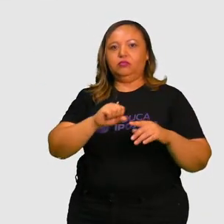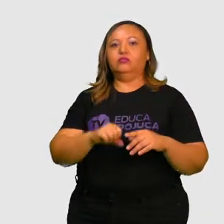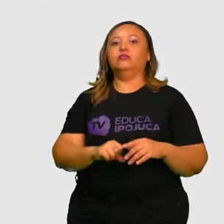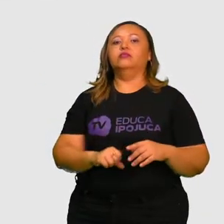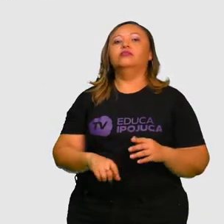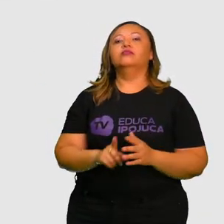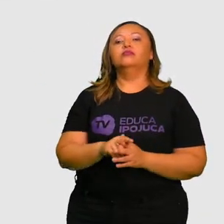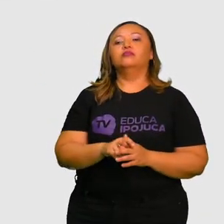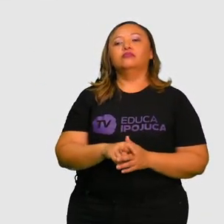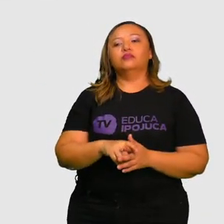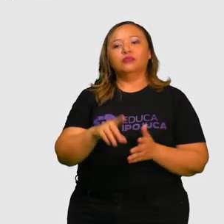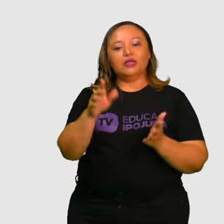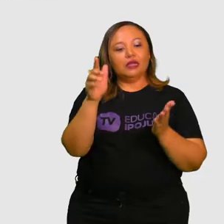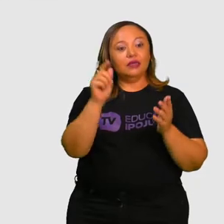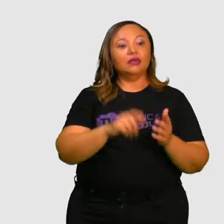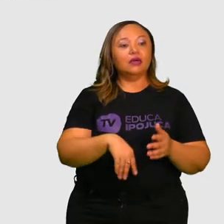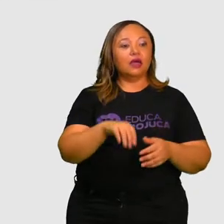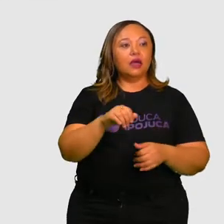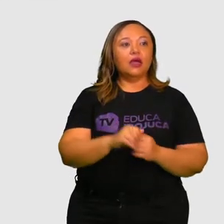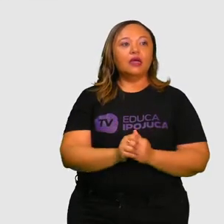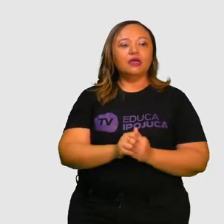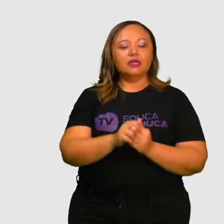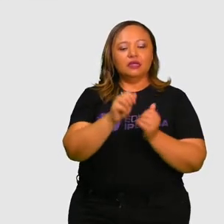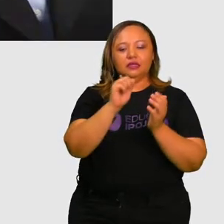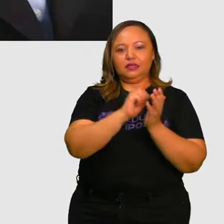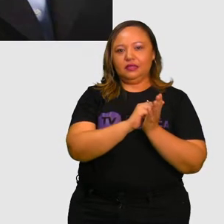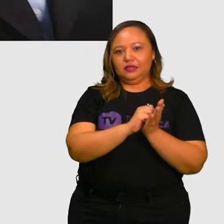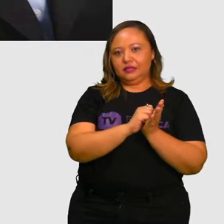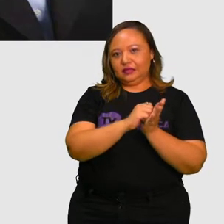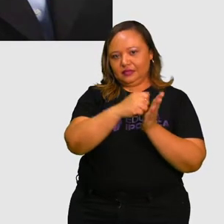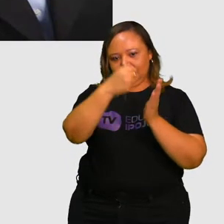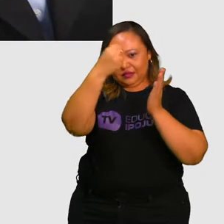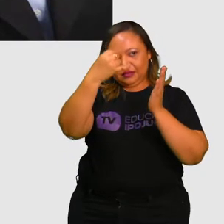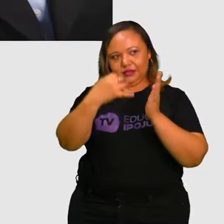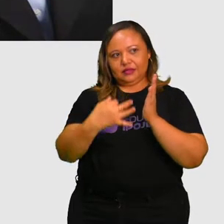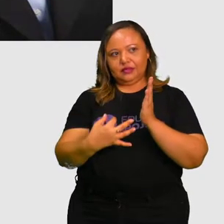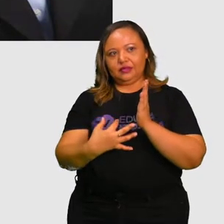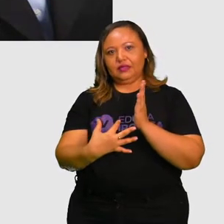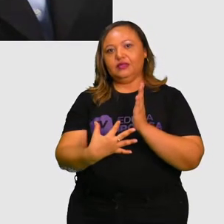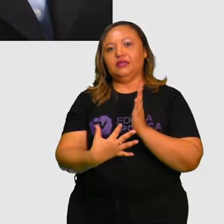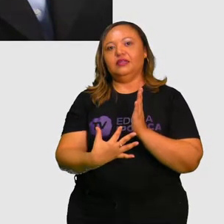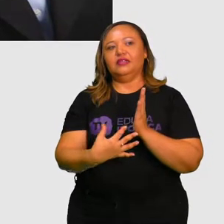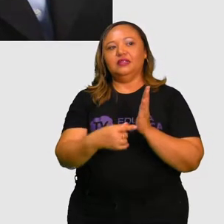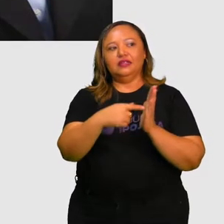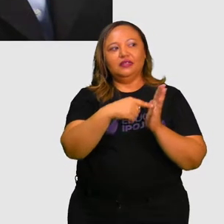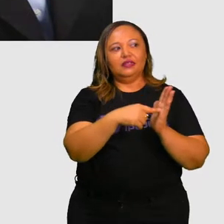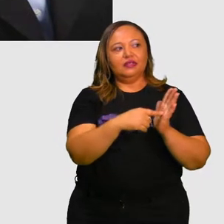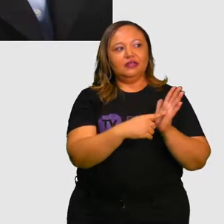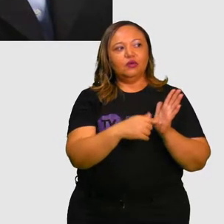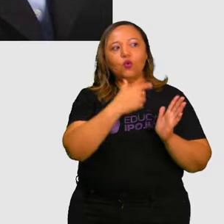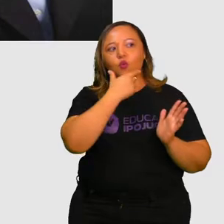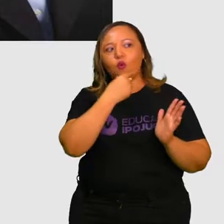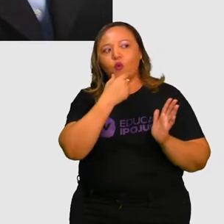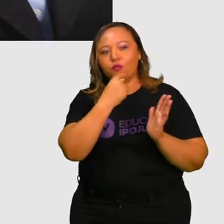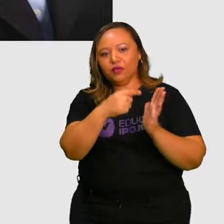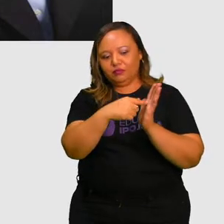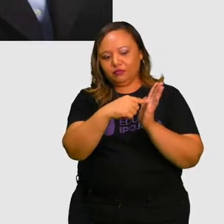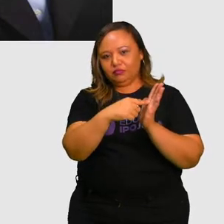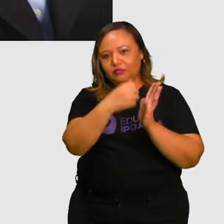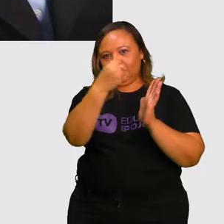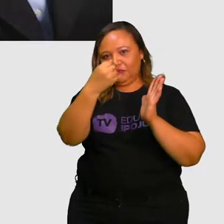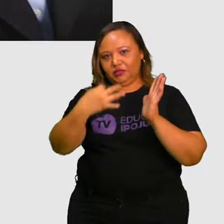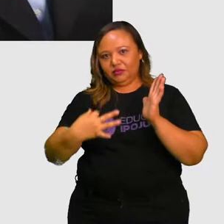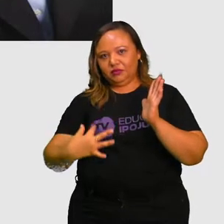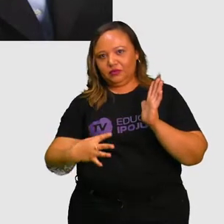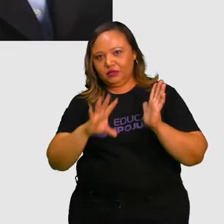Paulo pela editora Moderna, em 1993. Olha, essa foto é dele, é do autor. Vamos ver